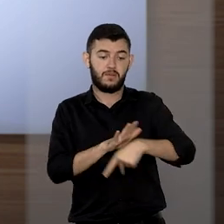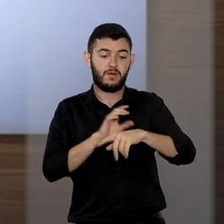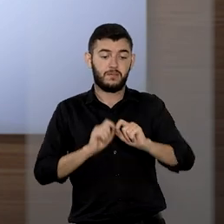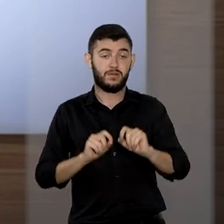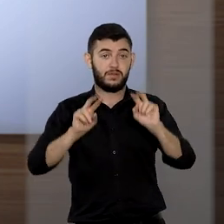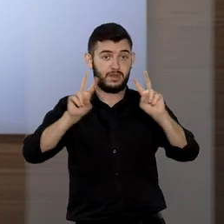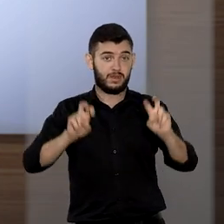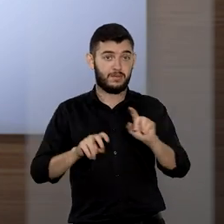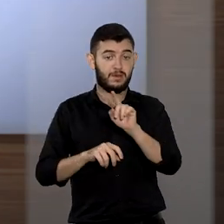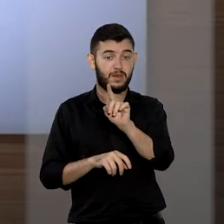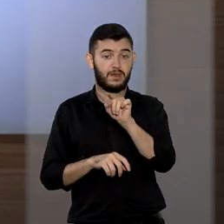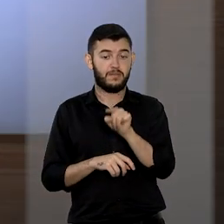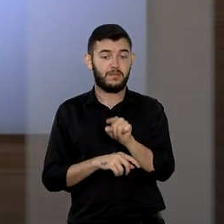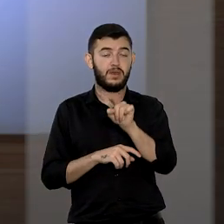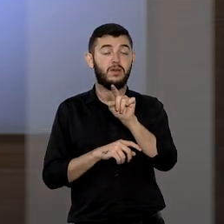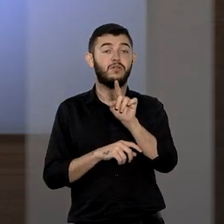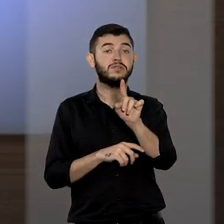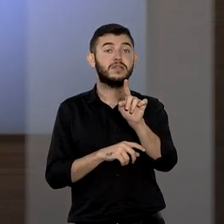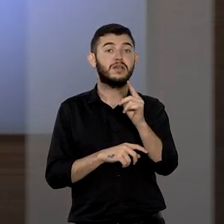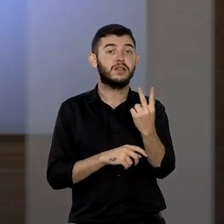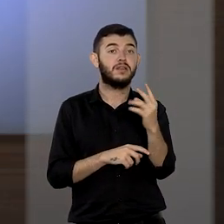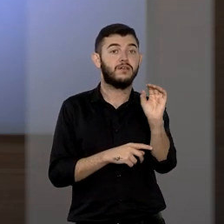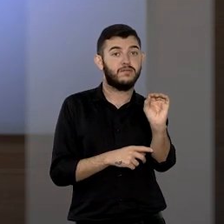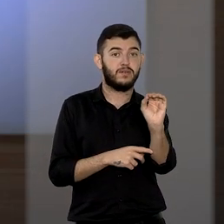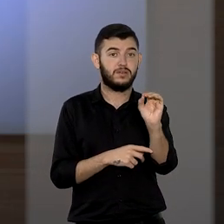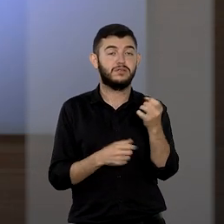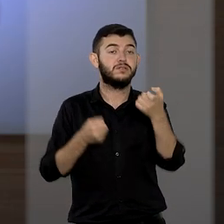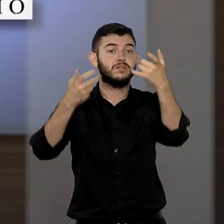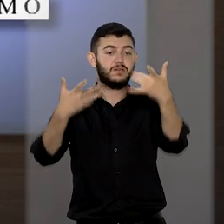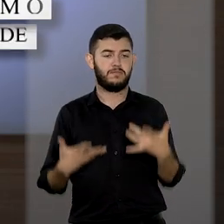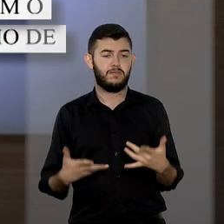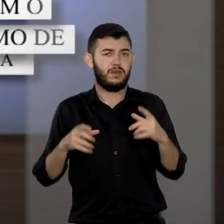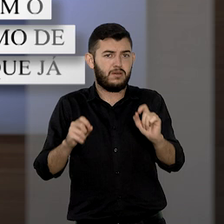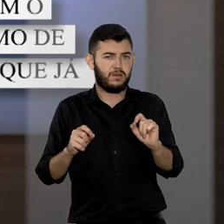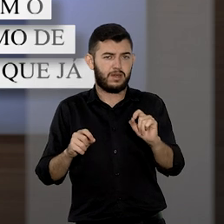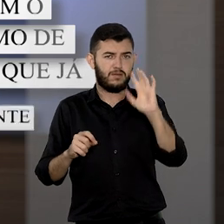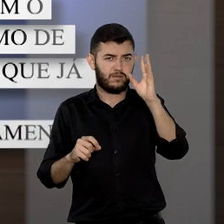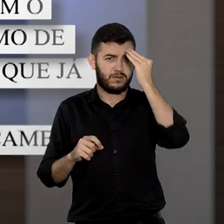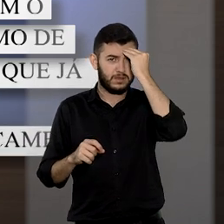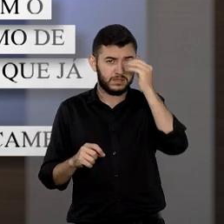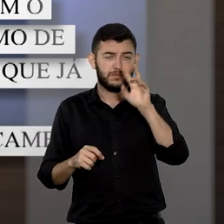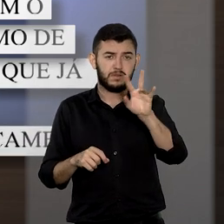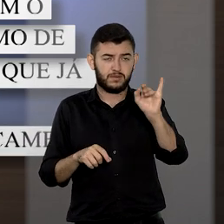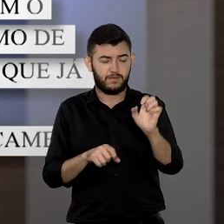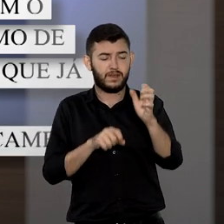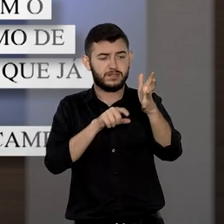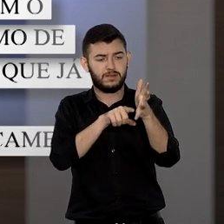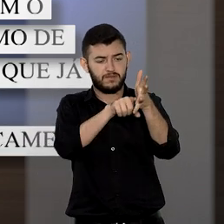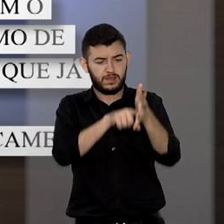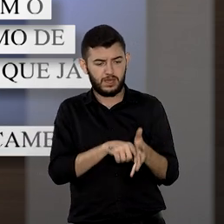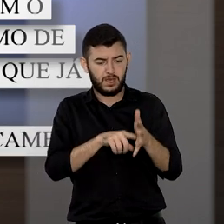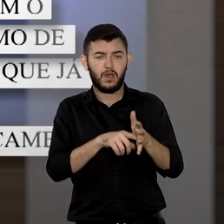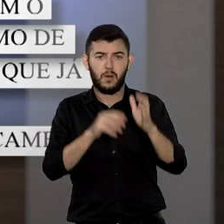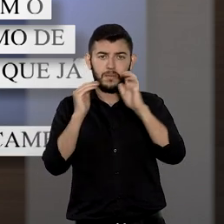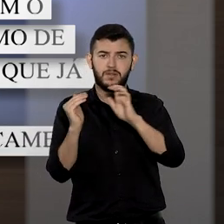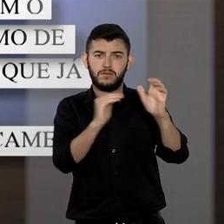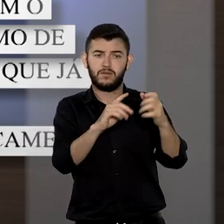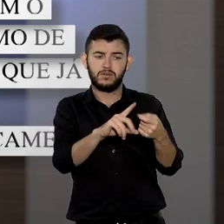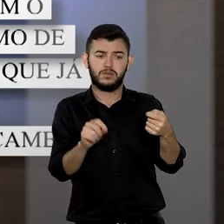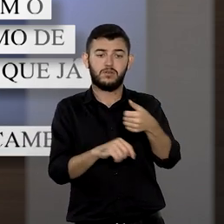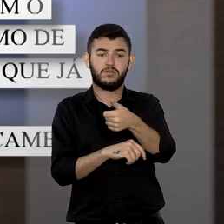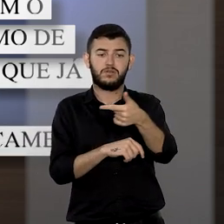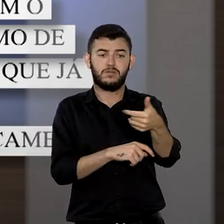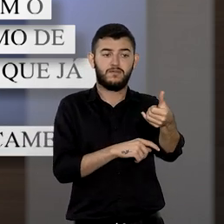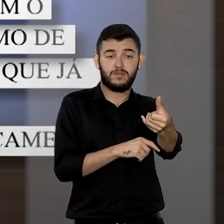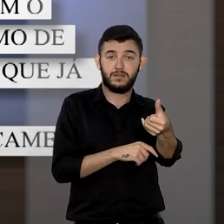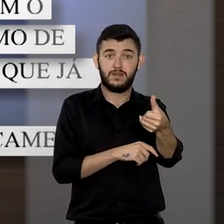1120 diz o seguinte. Nada obstante a interpretação restritiva que deve ser conferida ao artigo 126,